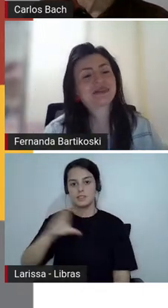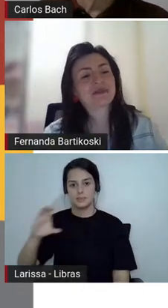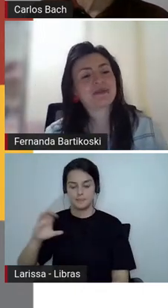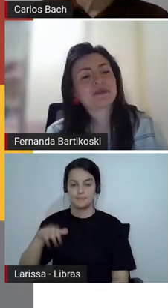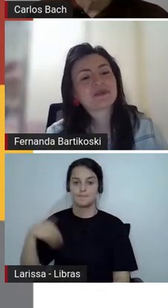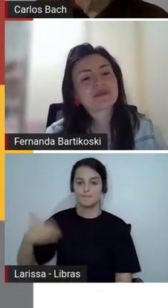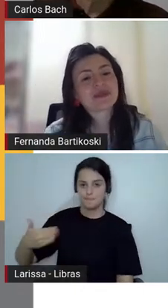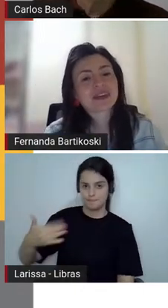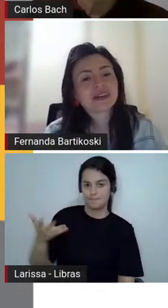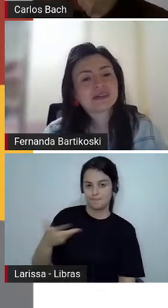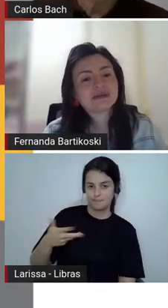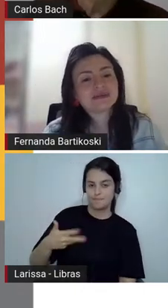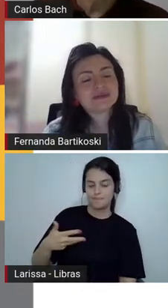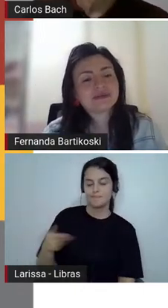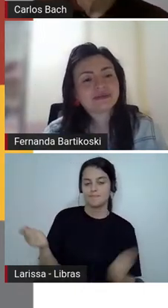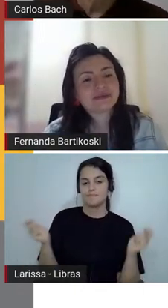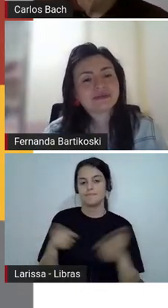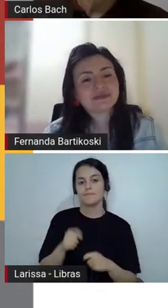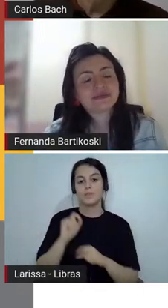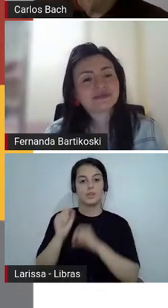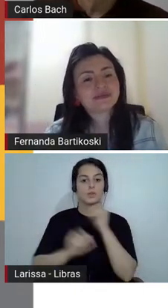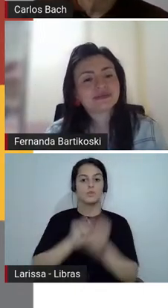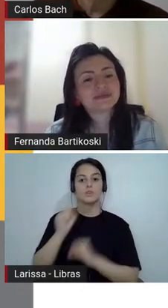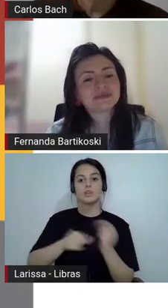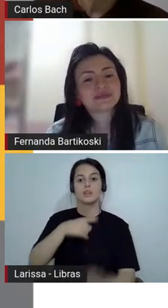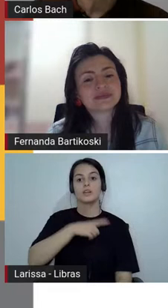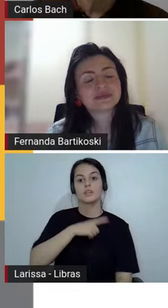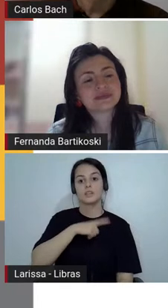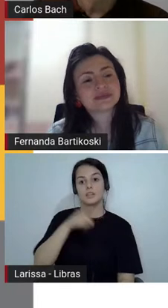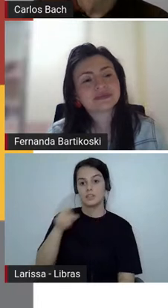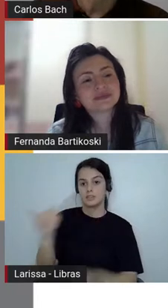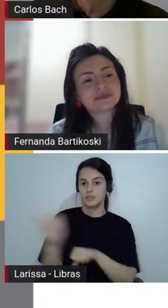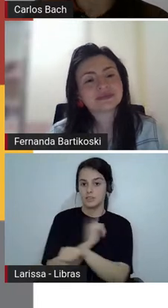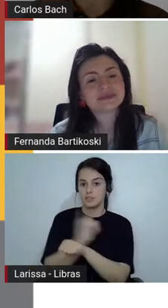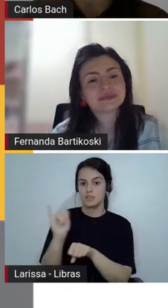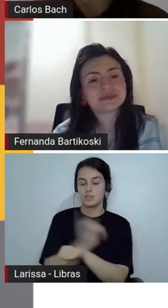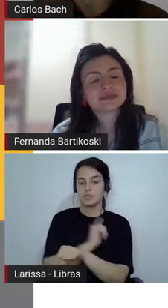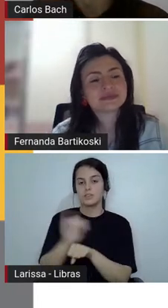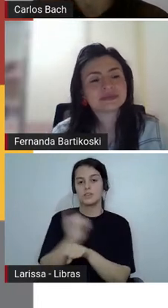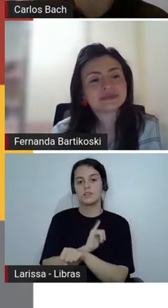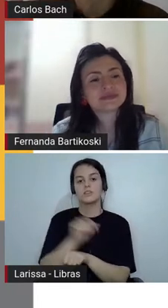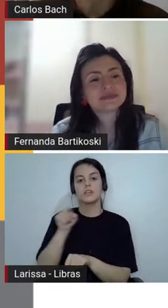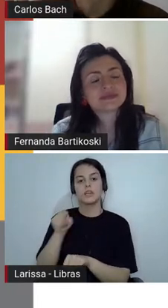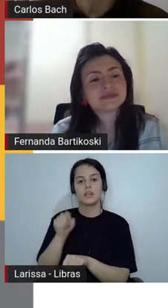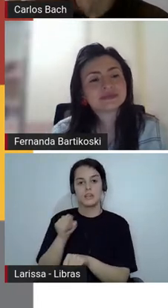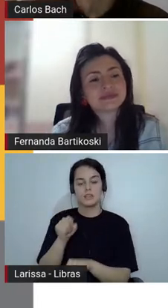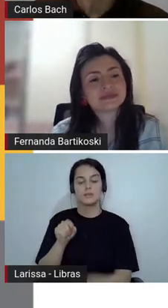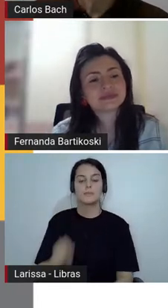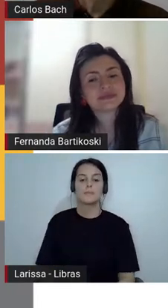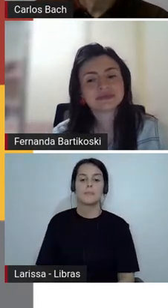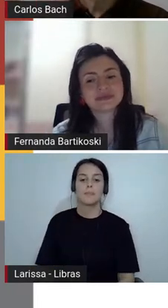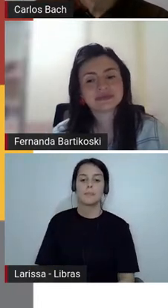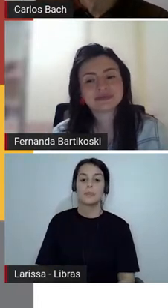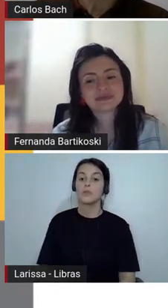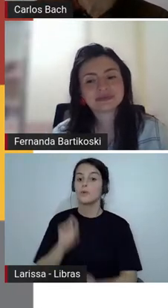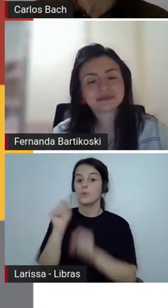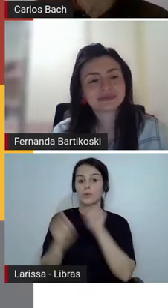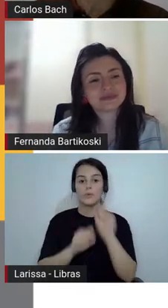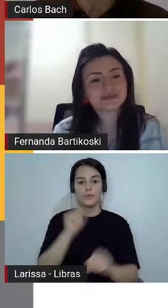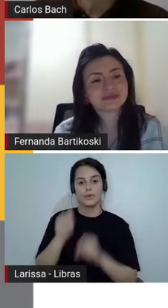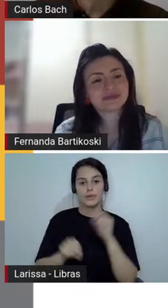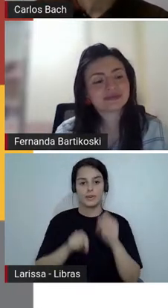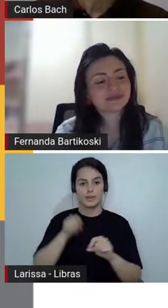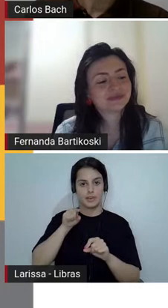Então, aí a gente fala um pouquinho sobre esse método recepcional, a Tereza Colomera também que fala muito da formação do leitor. Ela vai